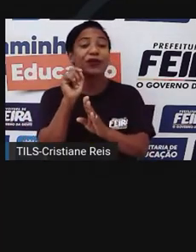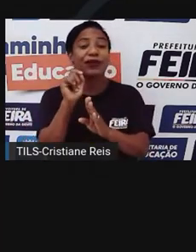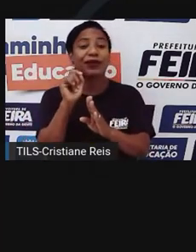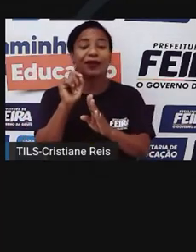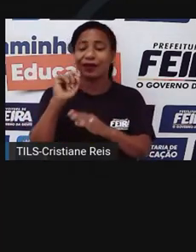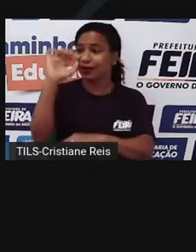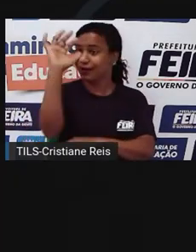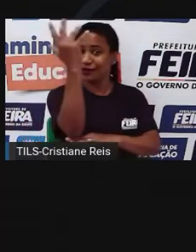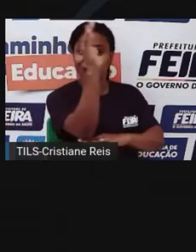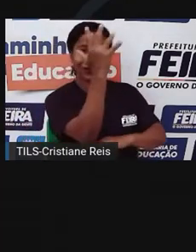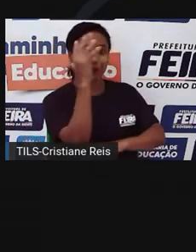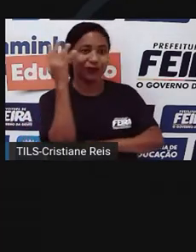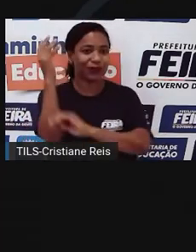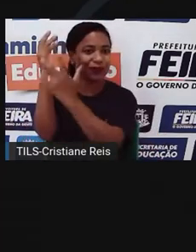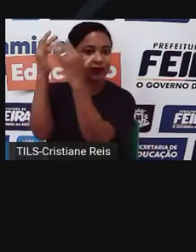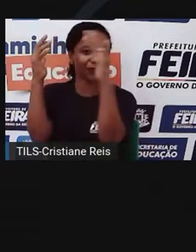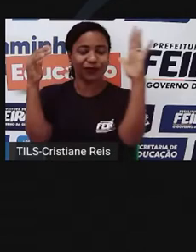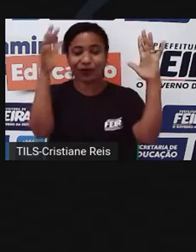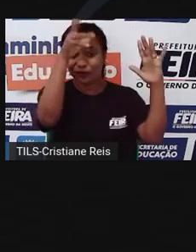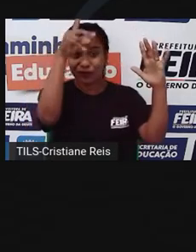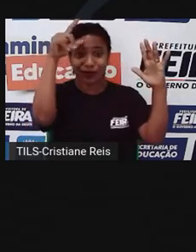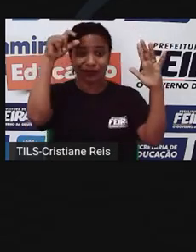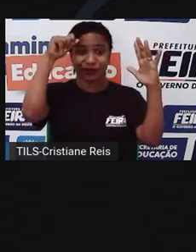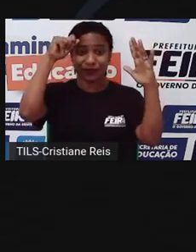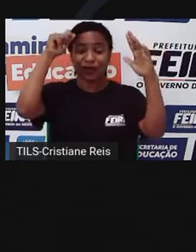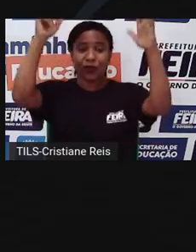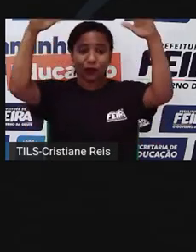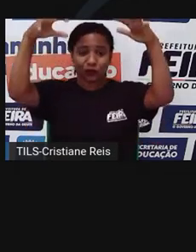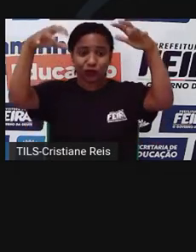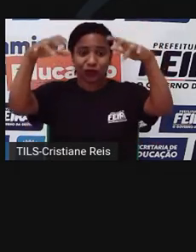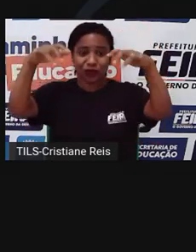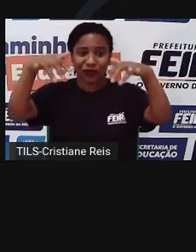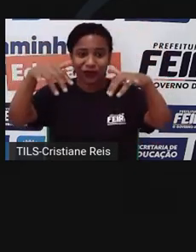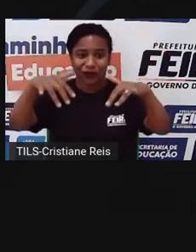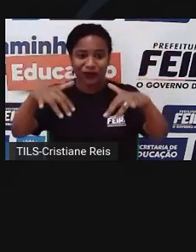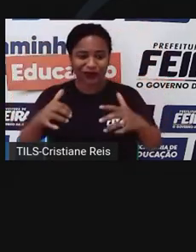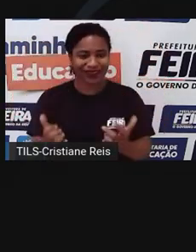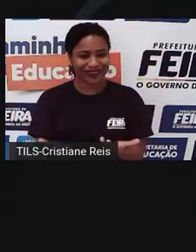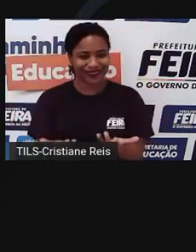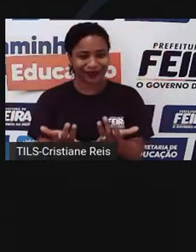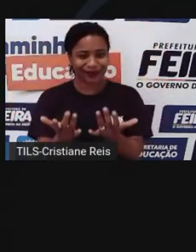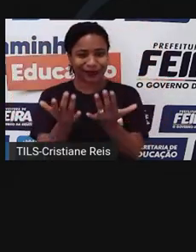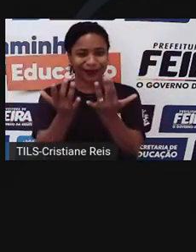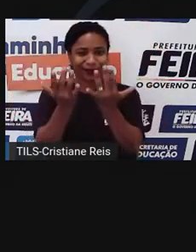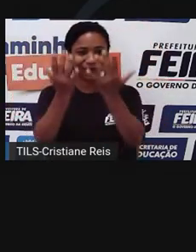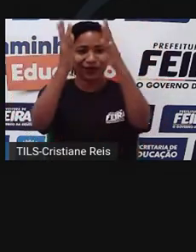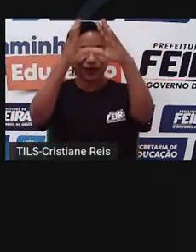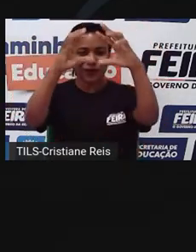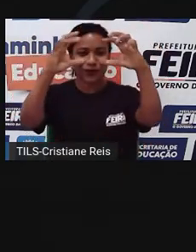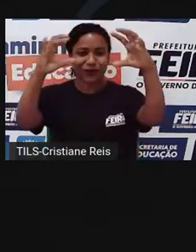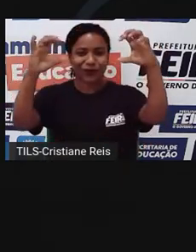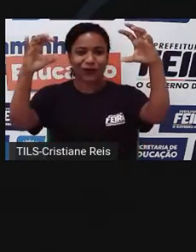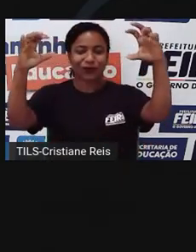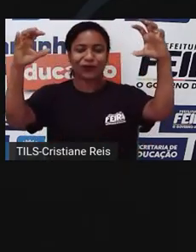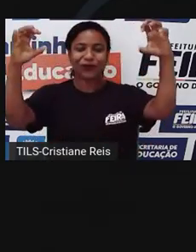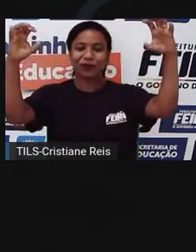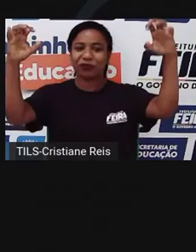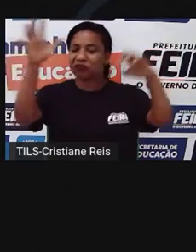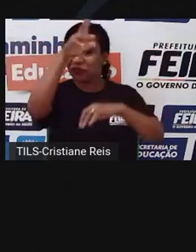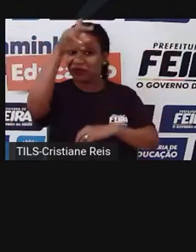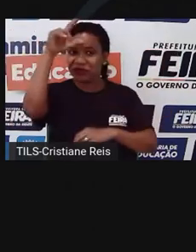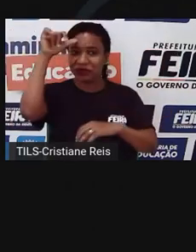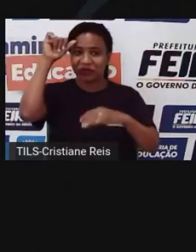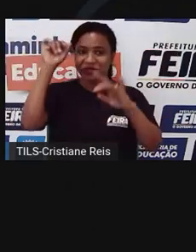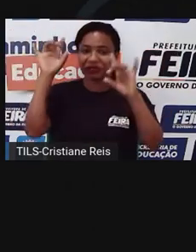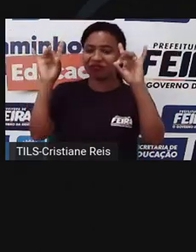a região amazônica. Então isso faz do ecossistema amazônico um ecossistema único no nosso planeta.